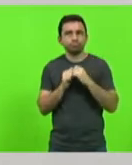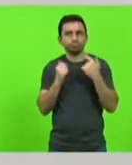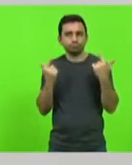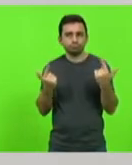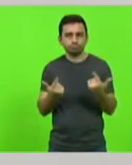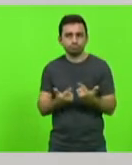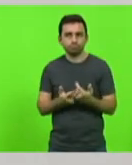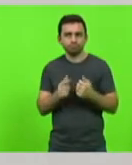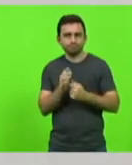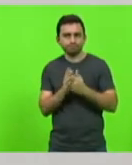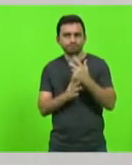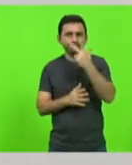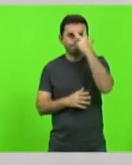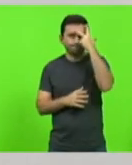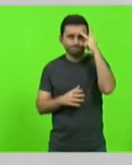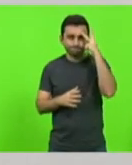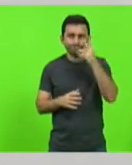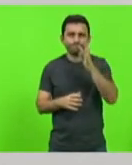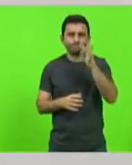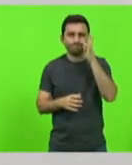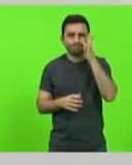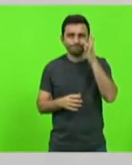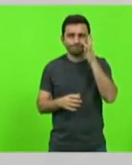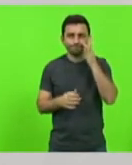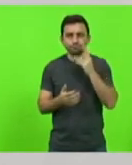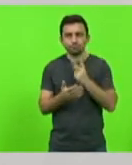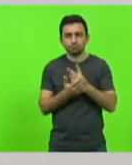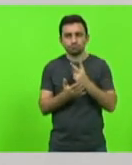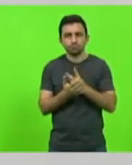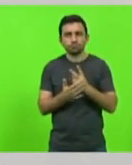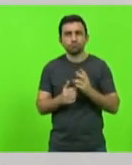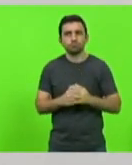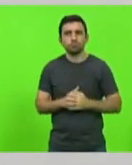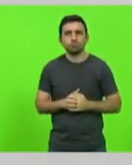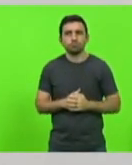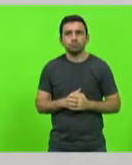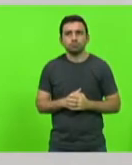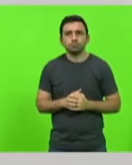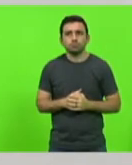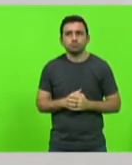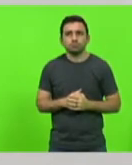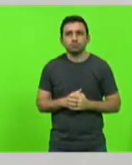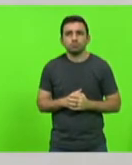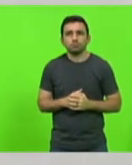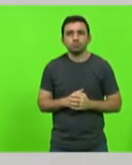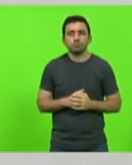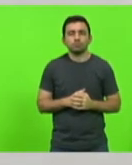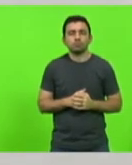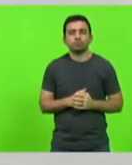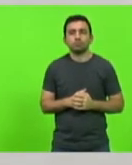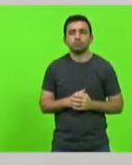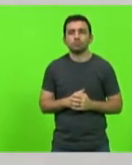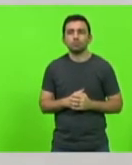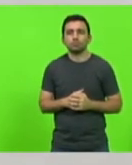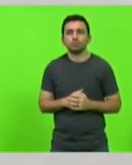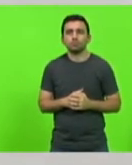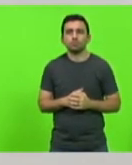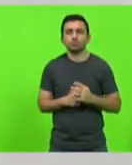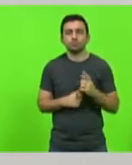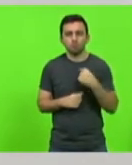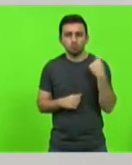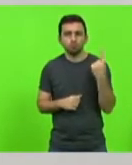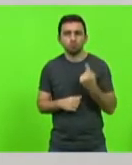quantidade de pessoas que acompanham nas mídias também televisivas. Nós estamos